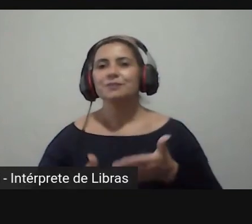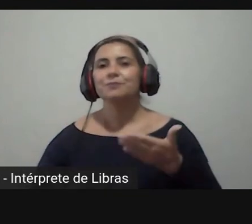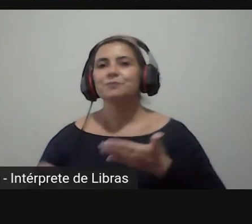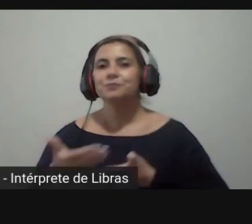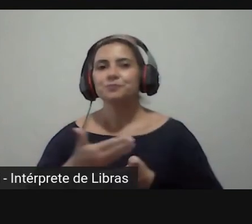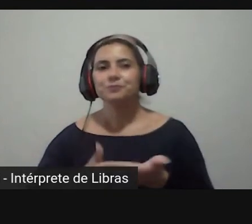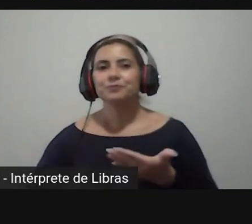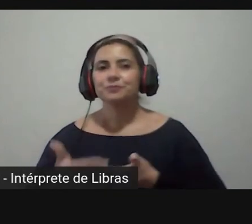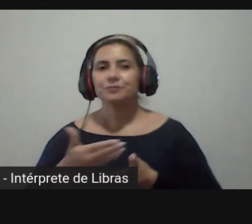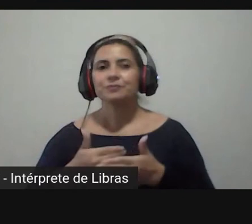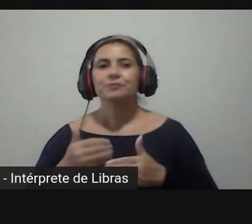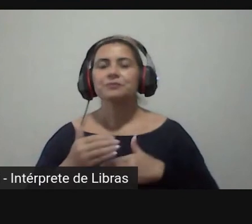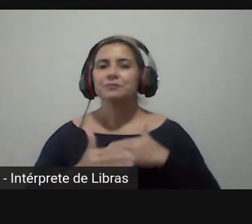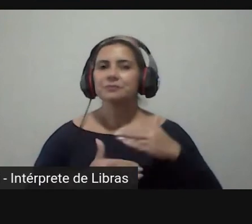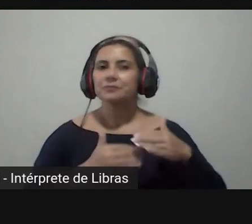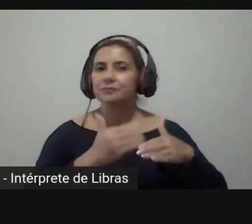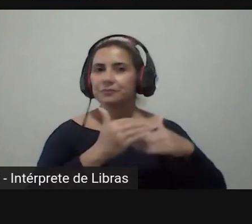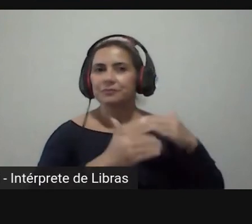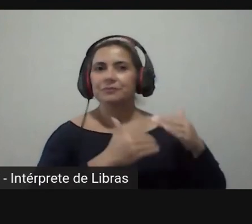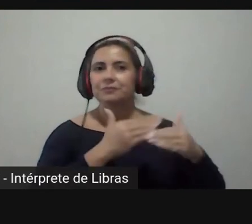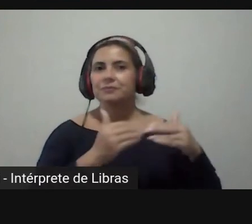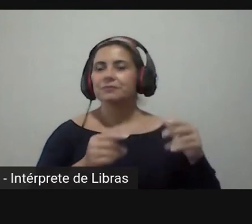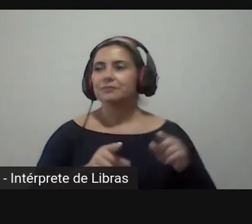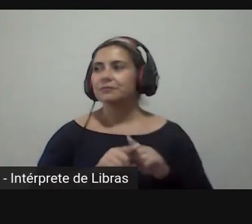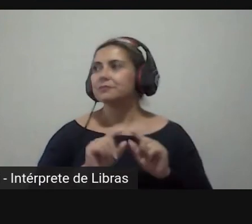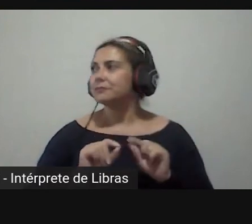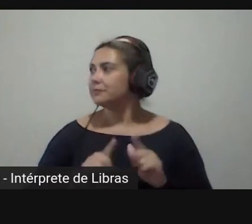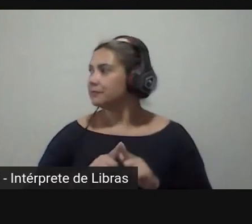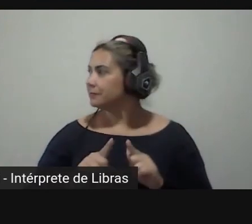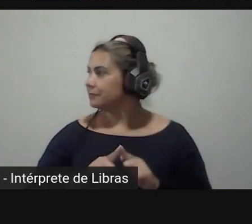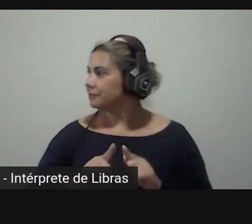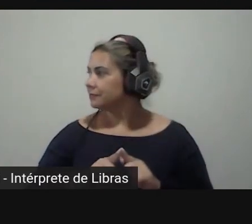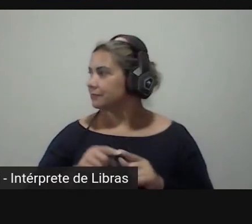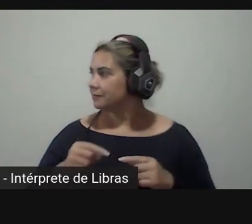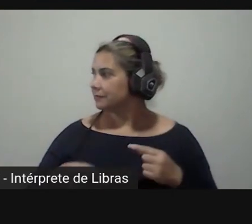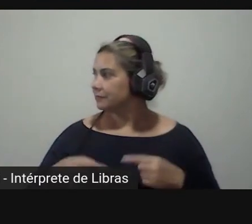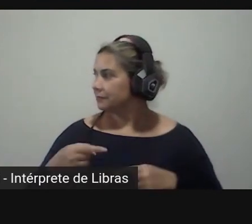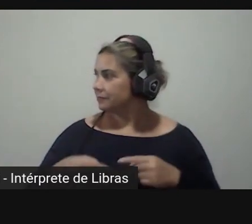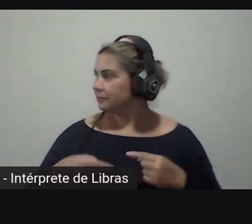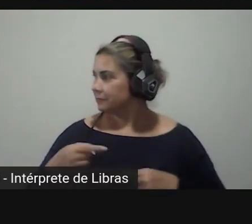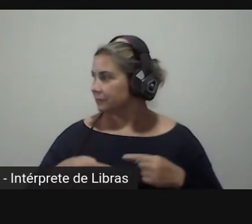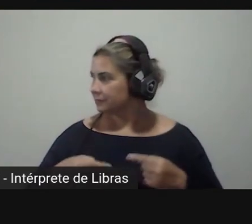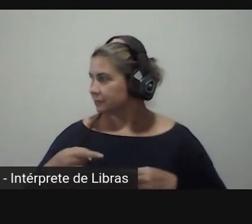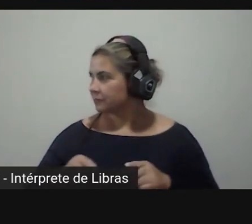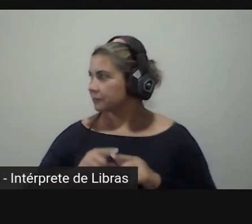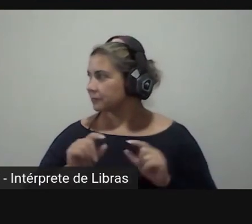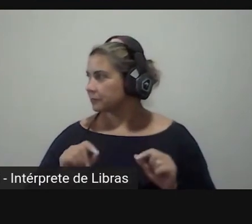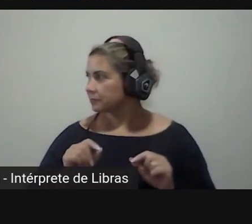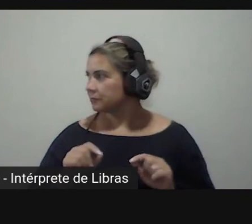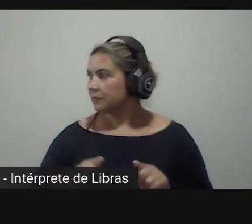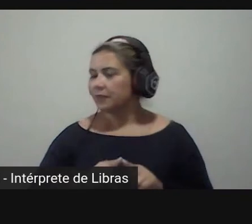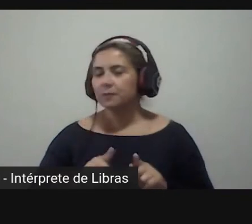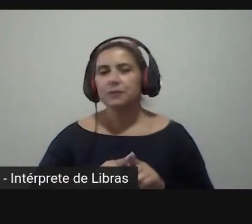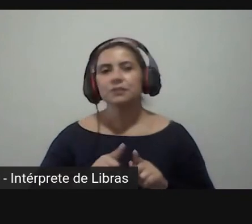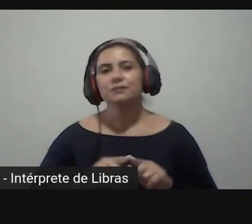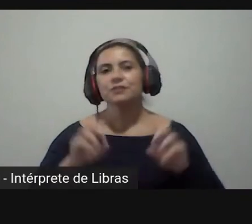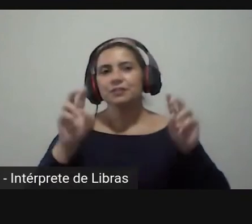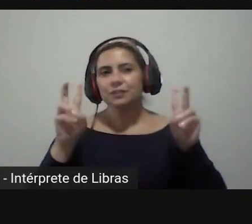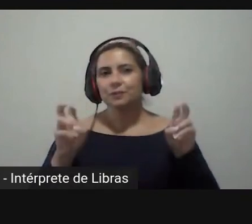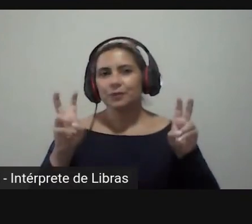desse processo legislativo desse processo político então eu acho que esse foi um tema